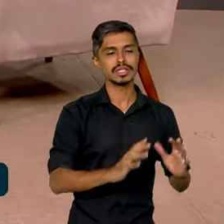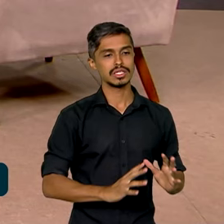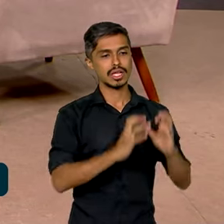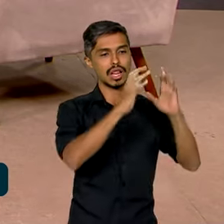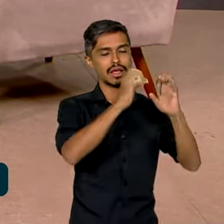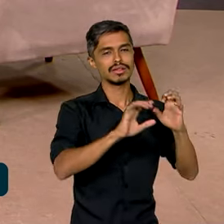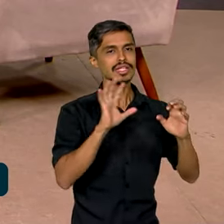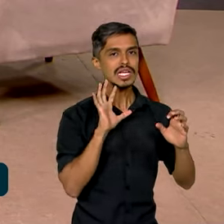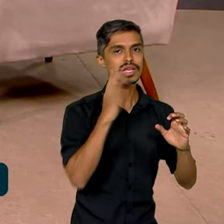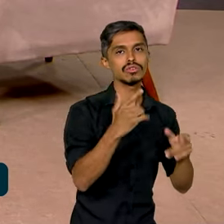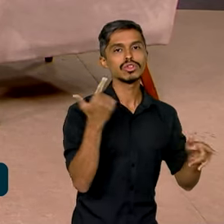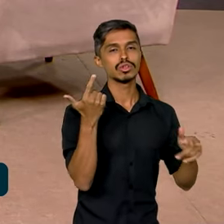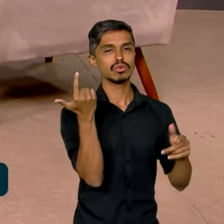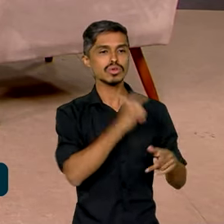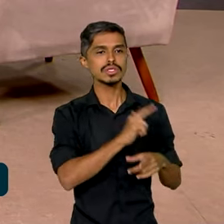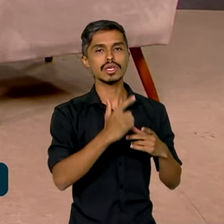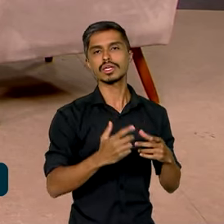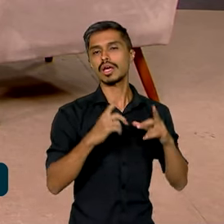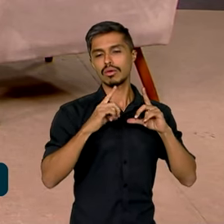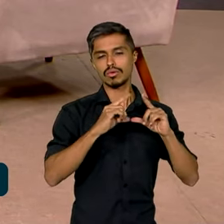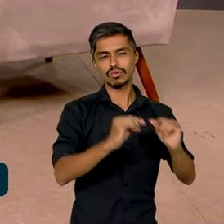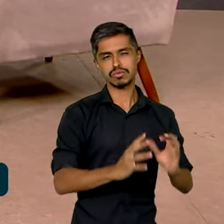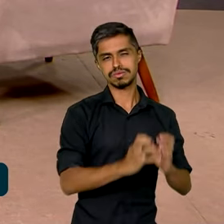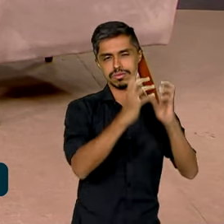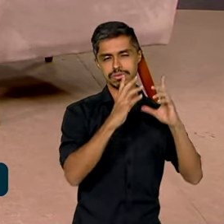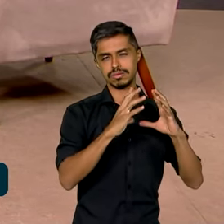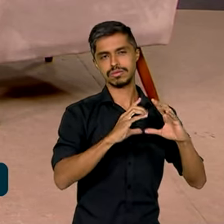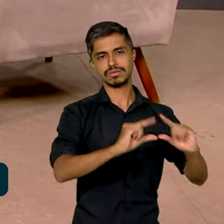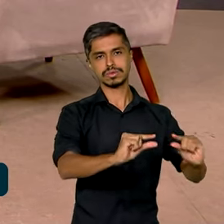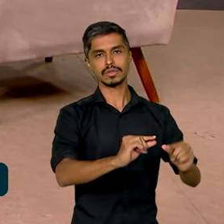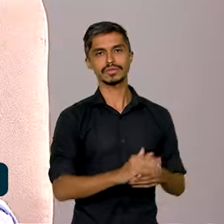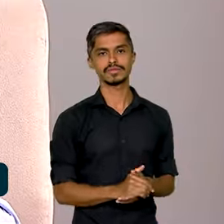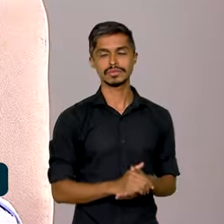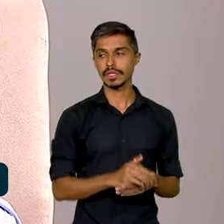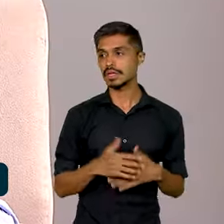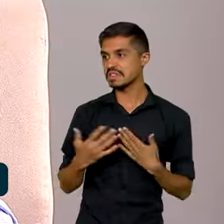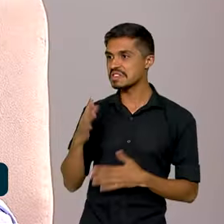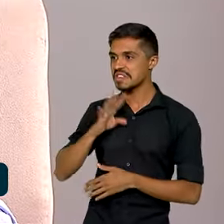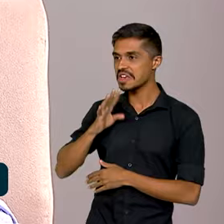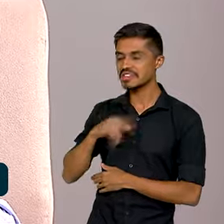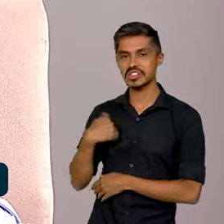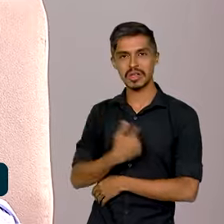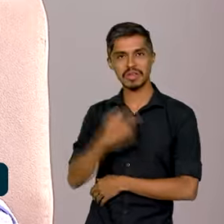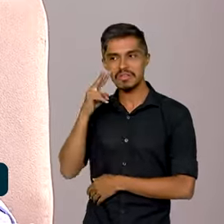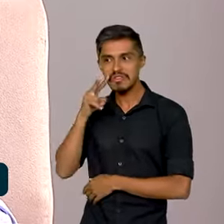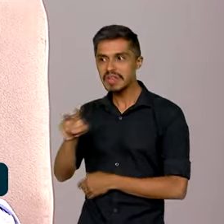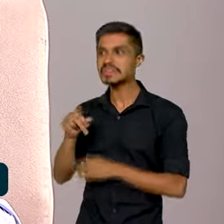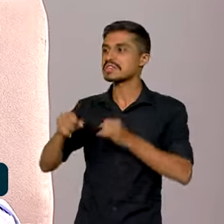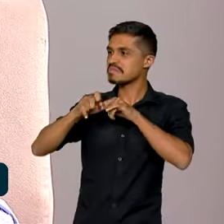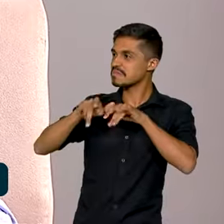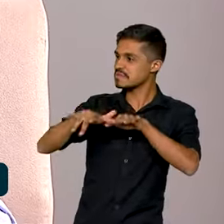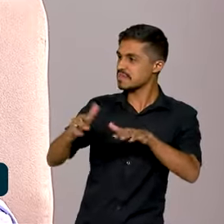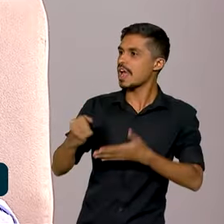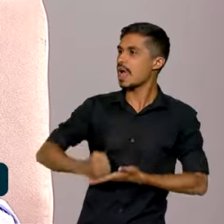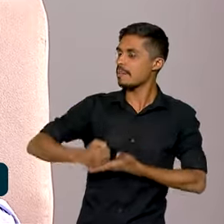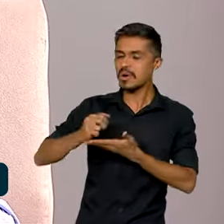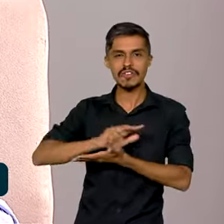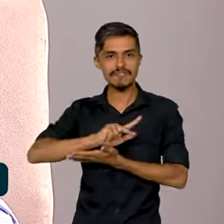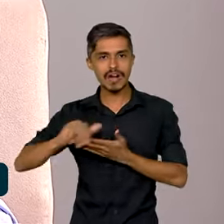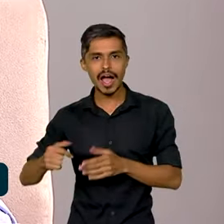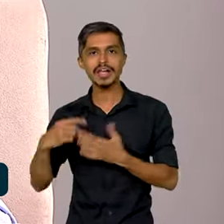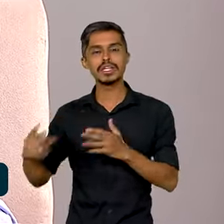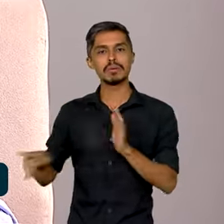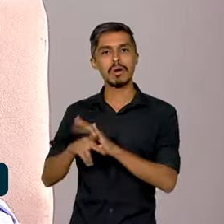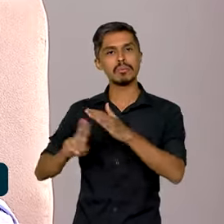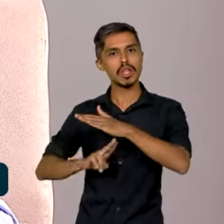assim leve à redução da violência nessas localidades. Legal, a gente vê que tem uma capilaridade muito grande de apoios aí das